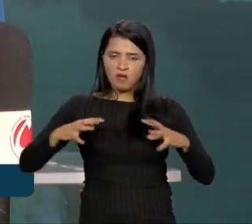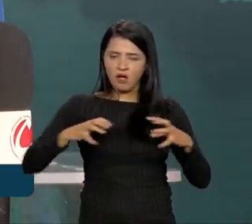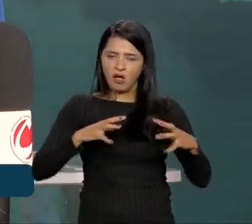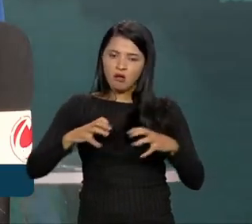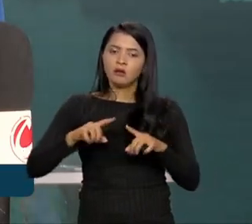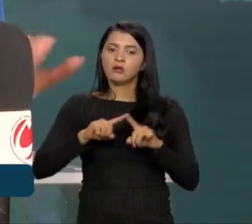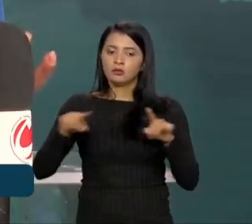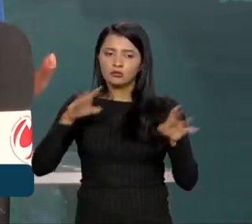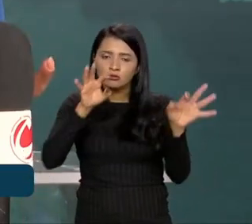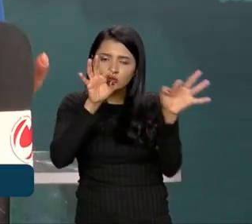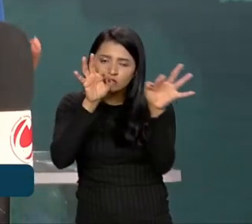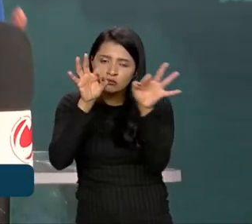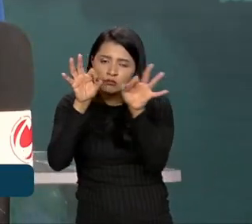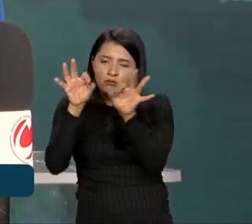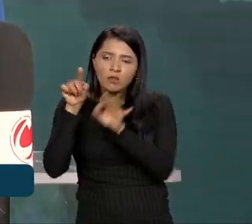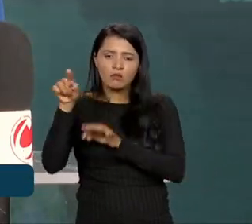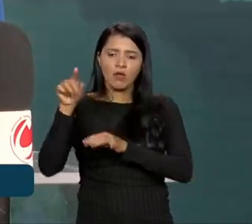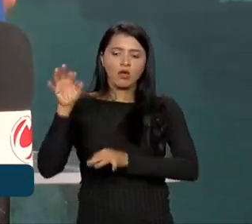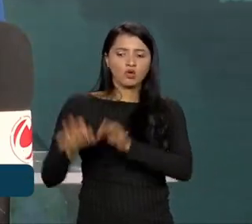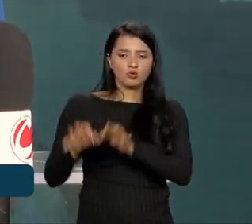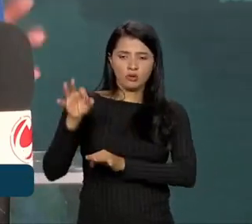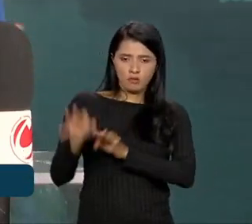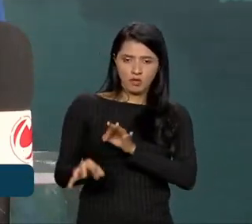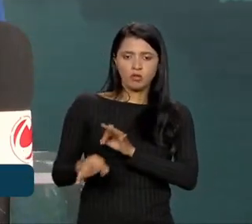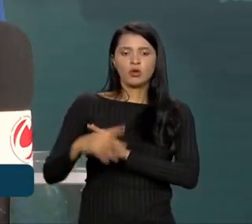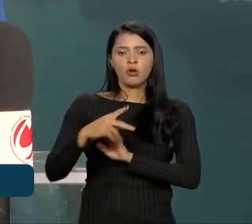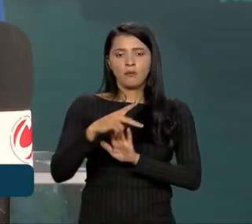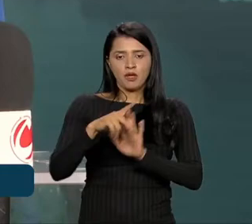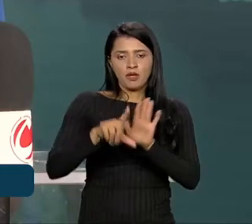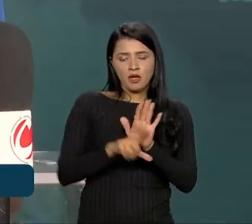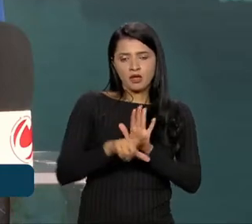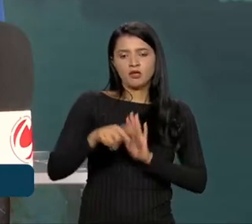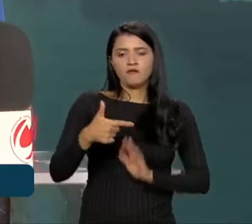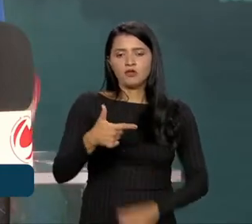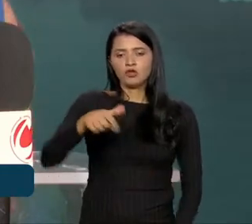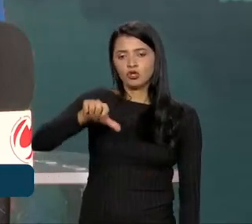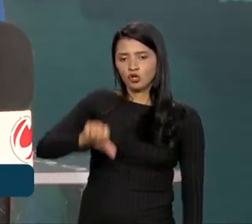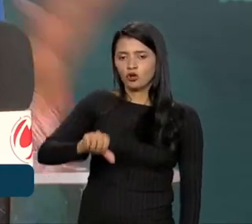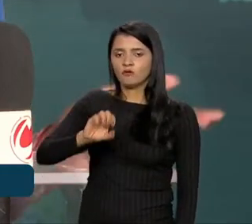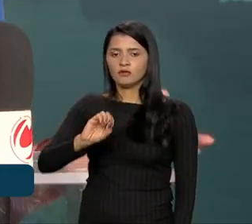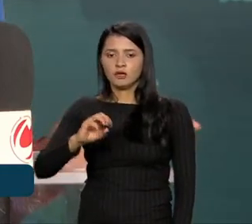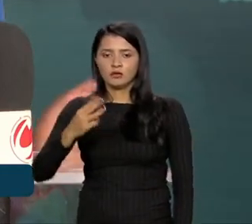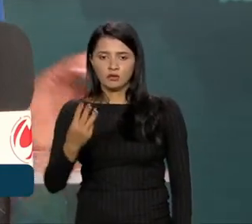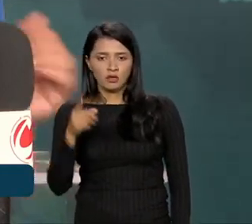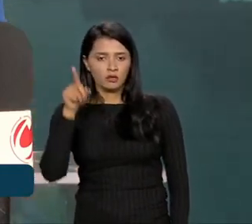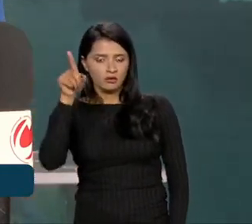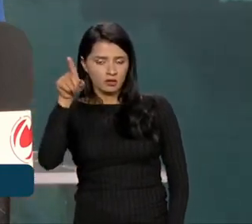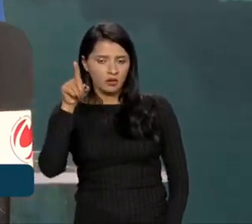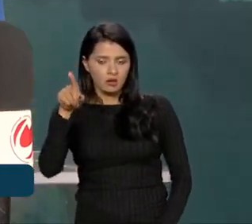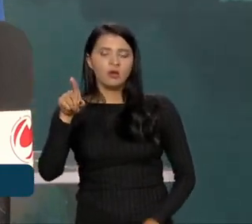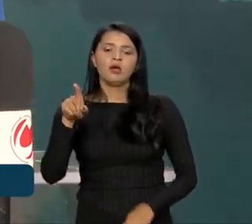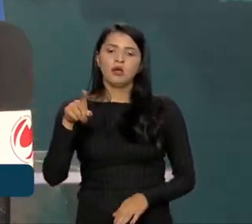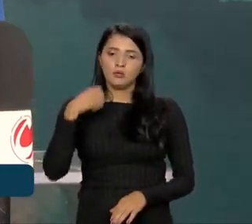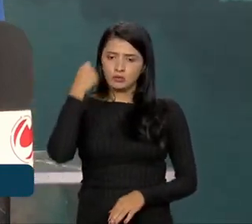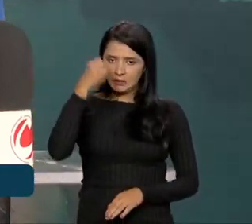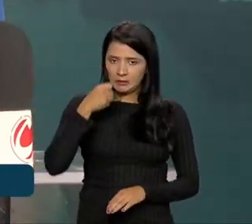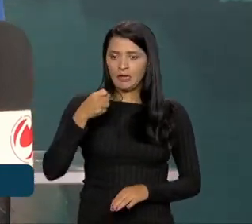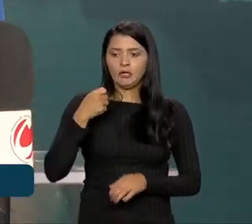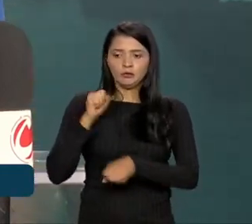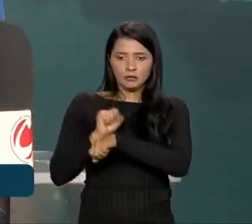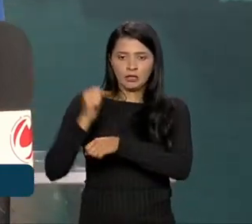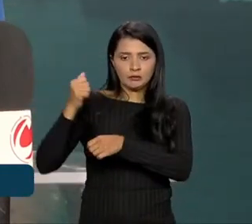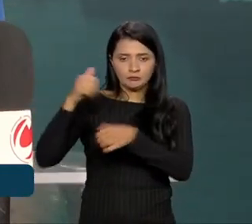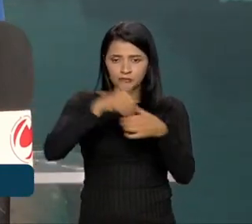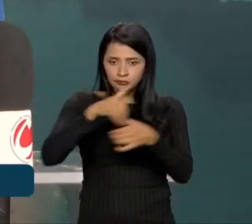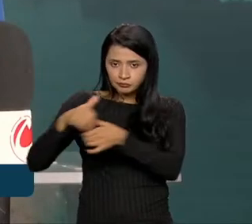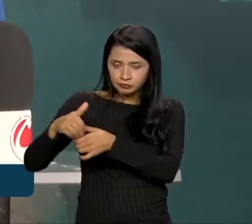acompanhando a tramitação do PL 2903, que tramita no Senado Federal, assim como estamos também